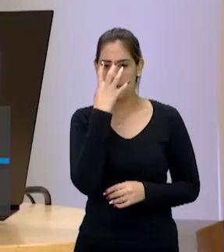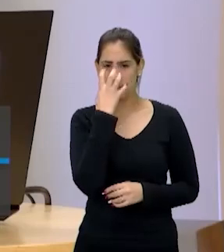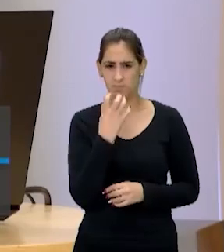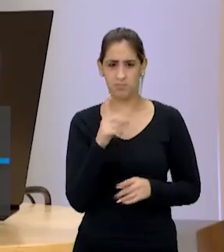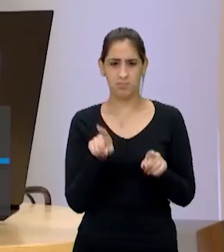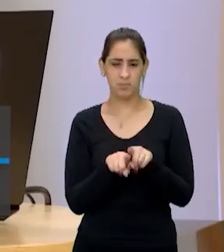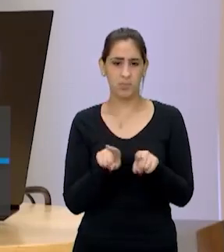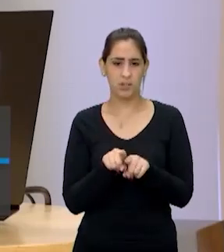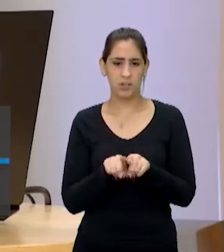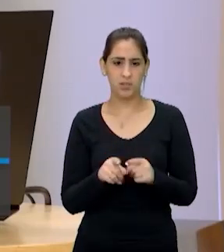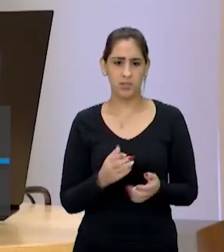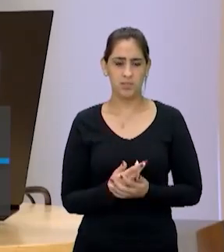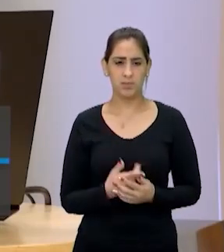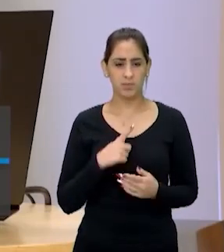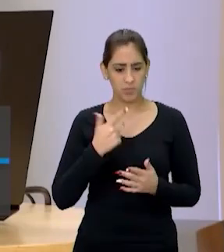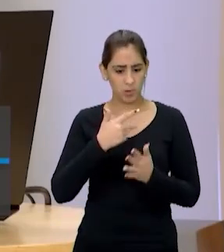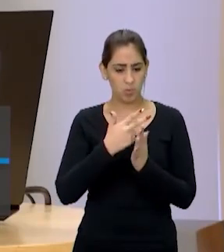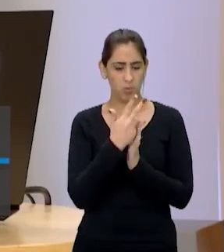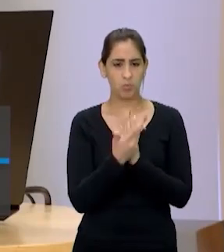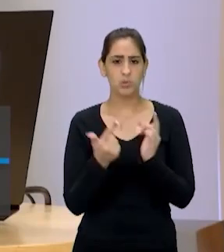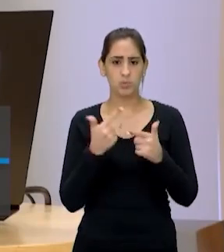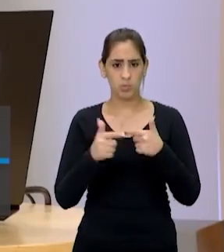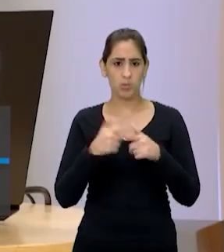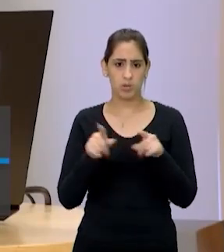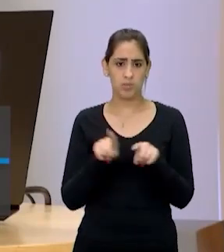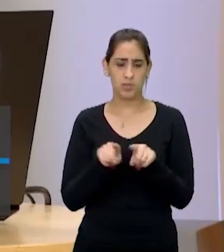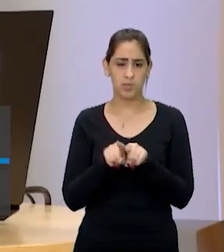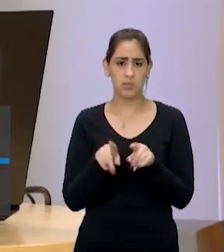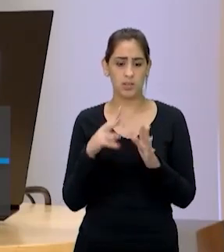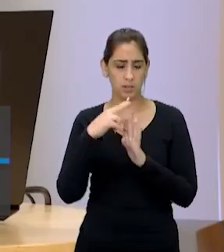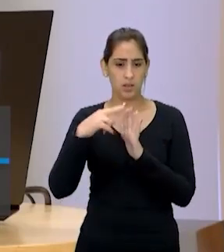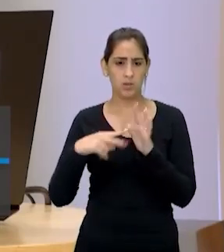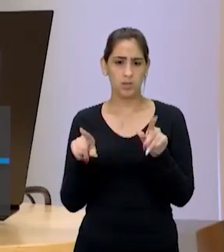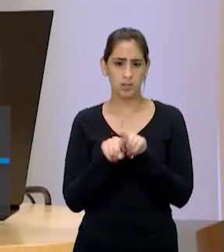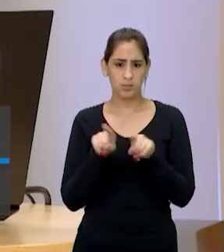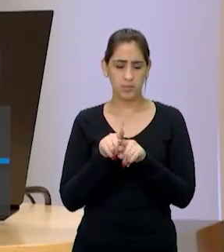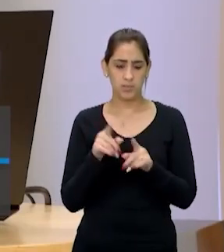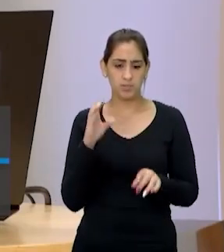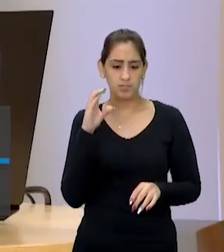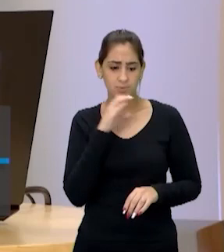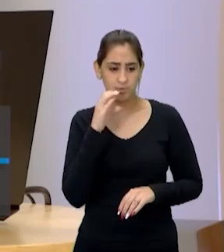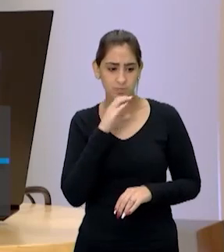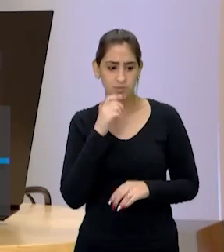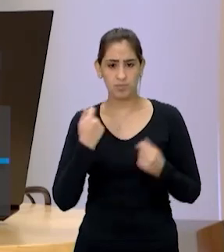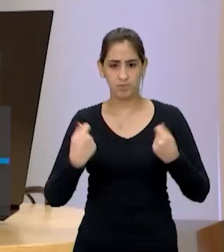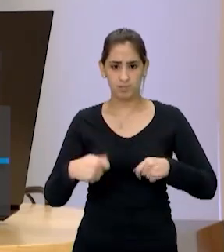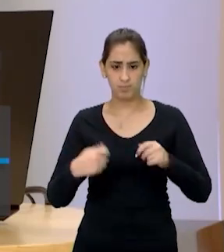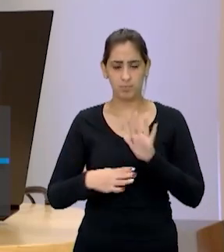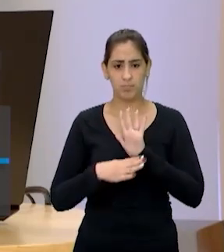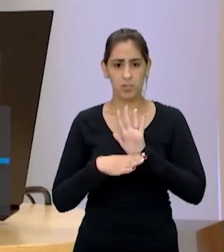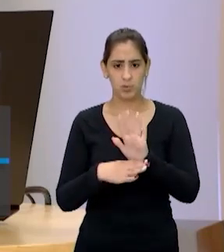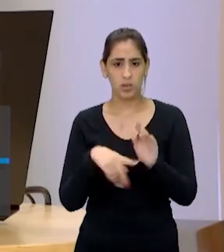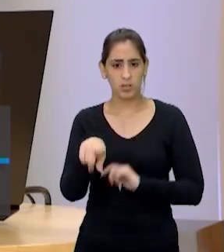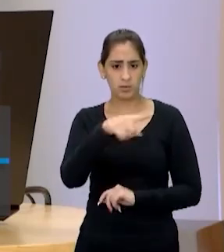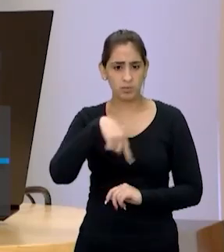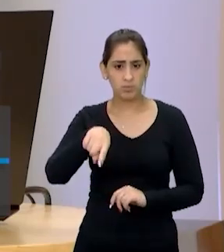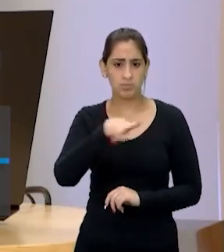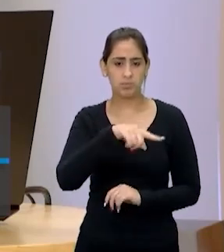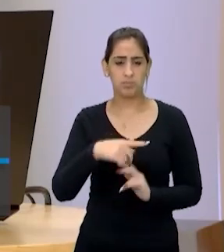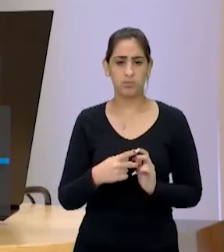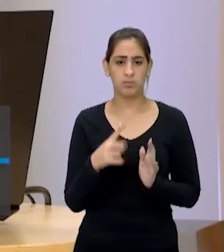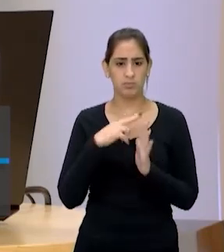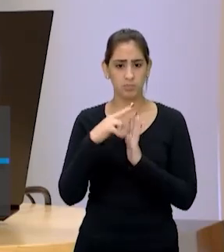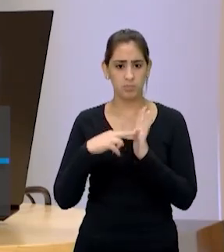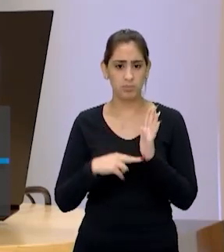existem outros problemas. E que a leitura, no médio e longo prazo, vai colaborar para que esses